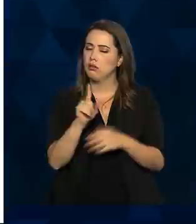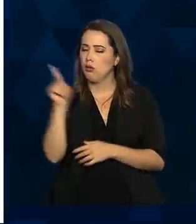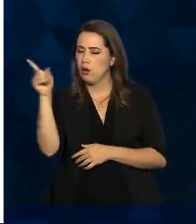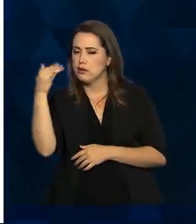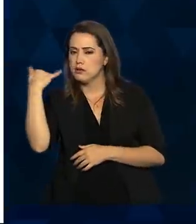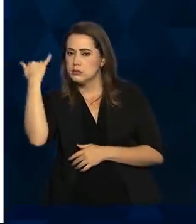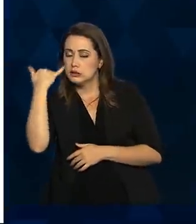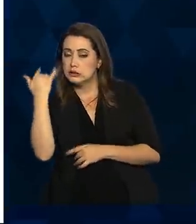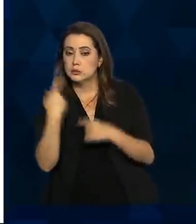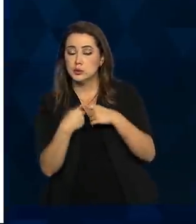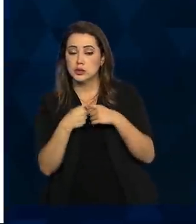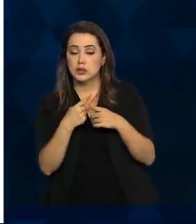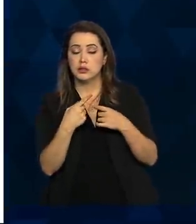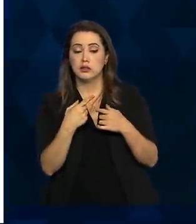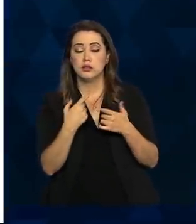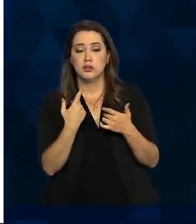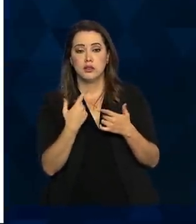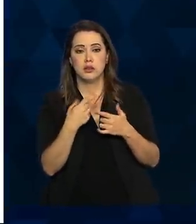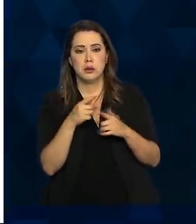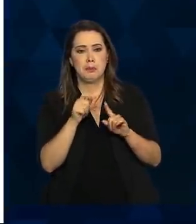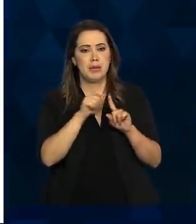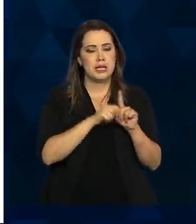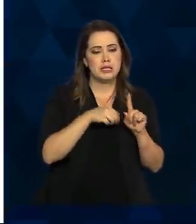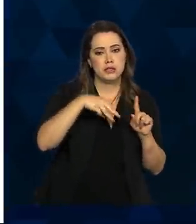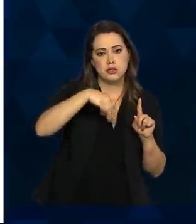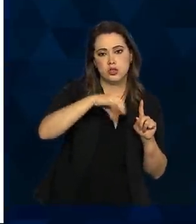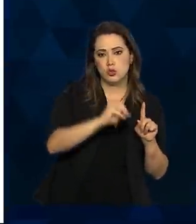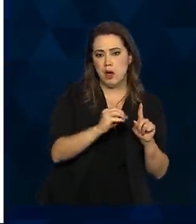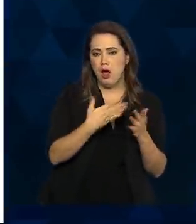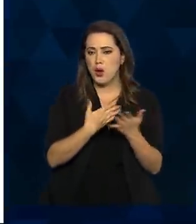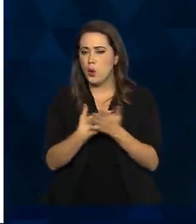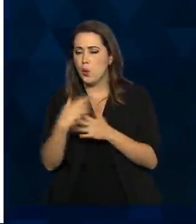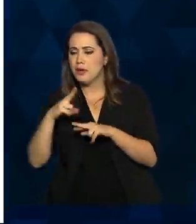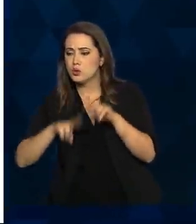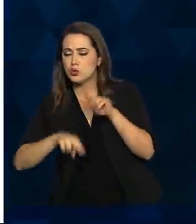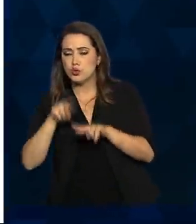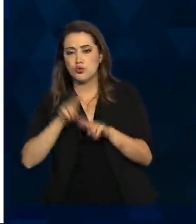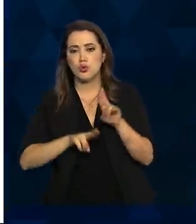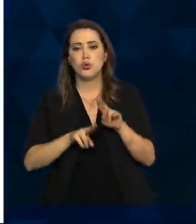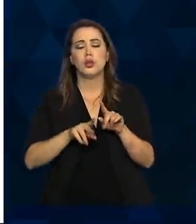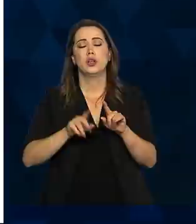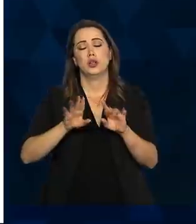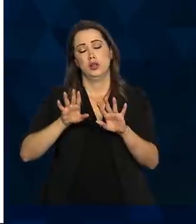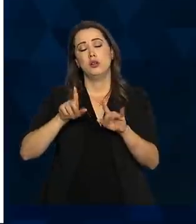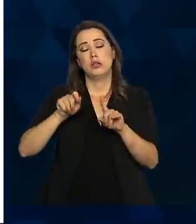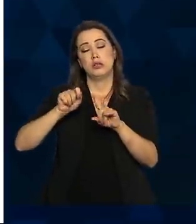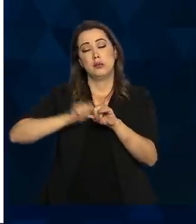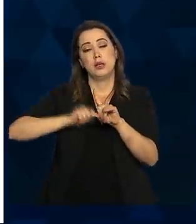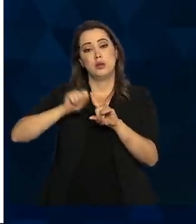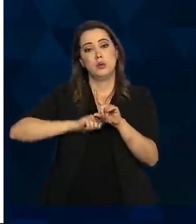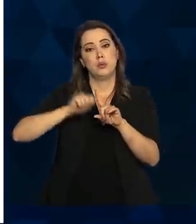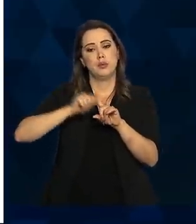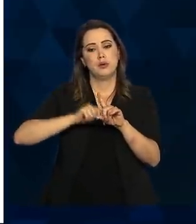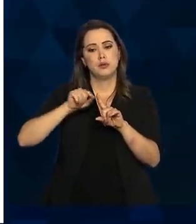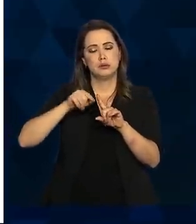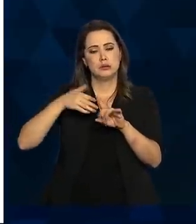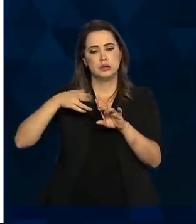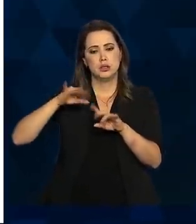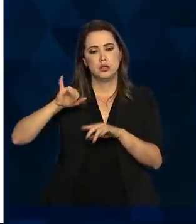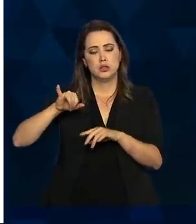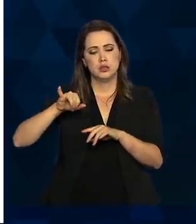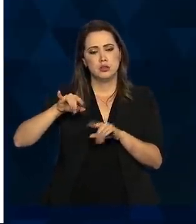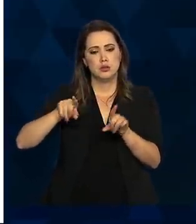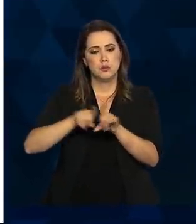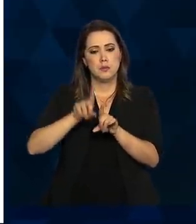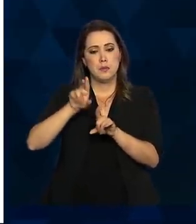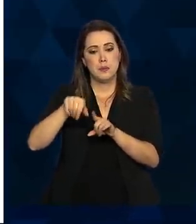As fases foram realizadas no meio de maio, começo de junho e final de junho. E, no total, esse esforço gigante